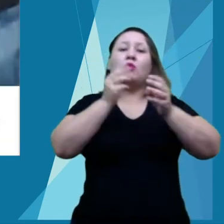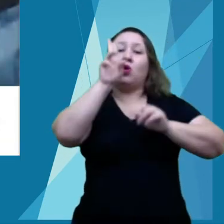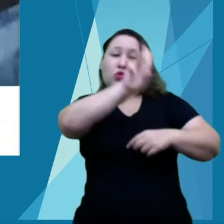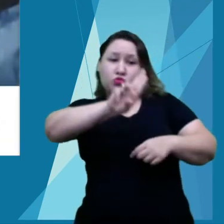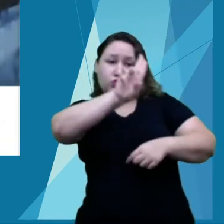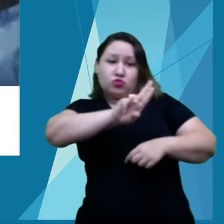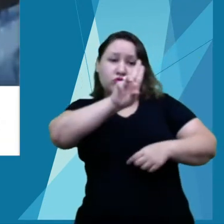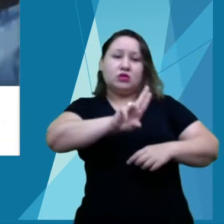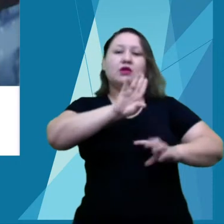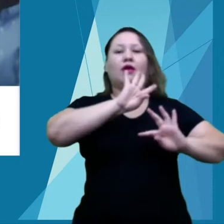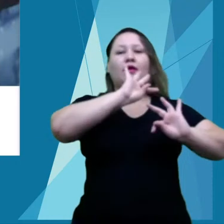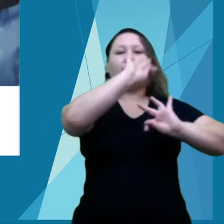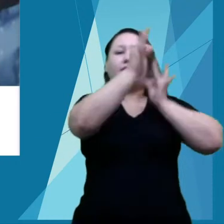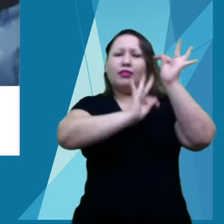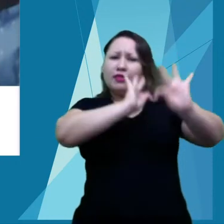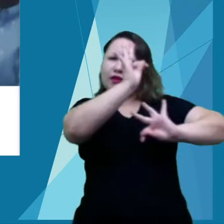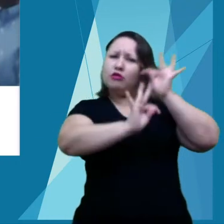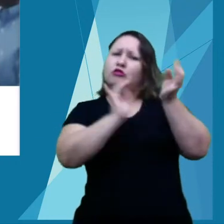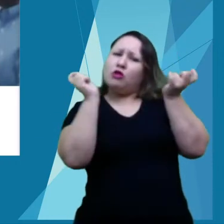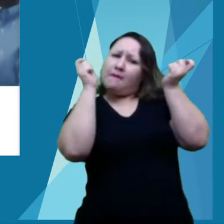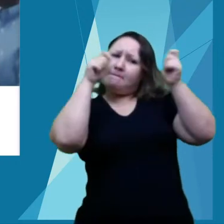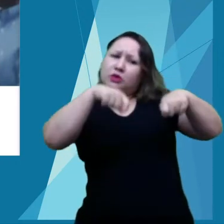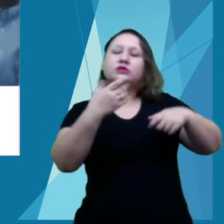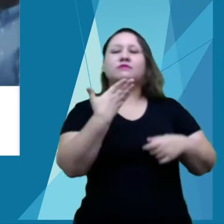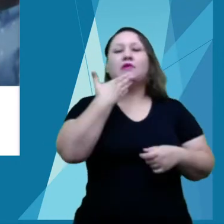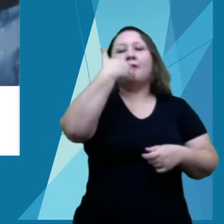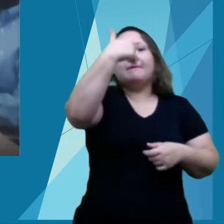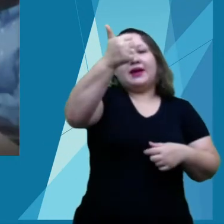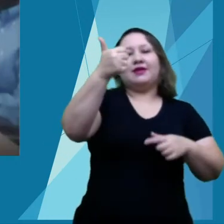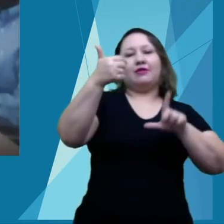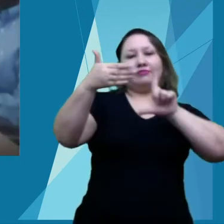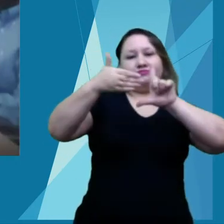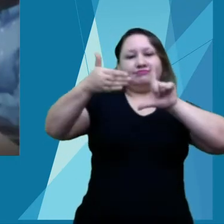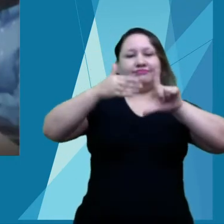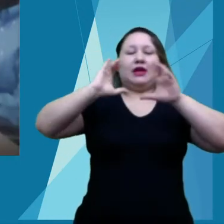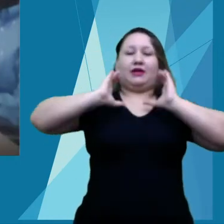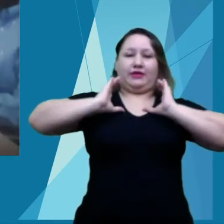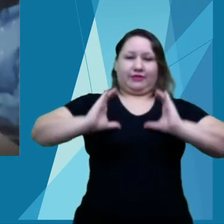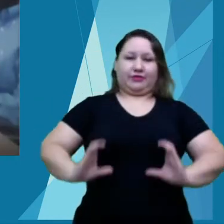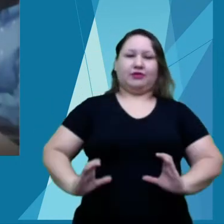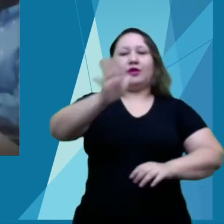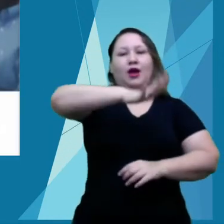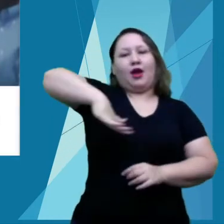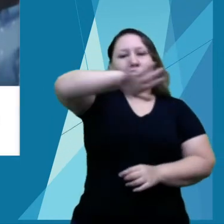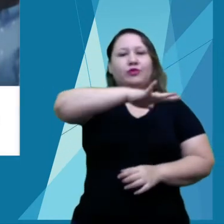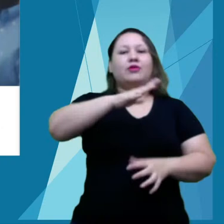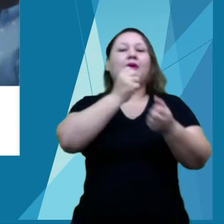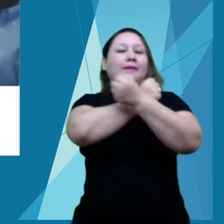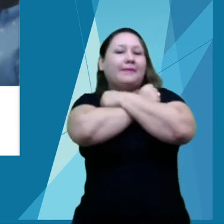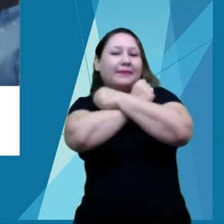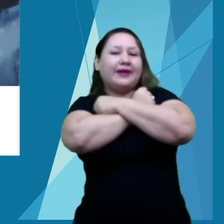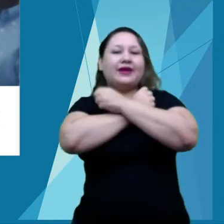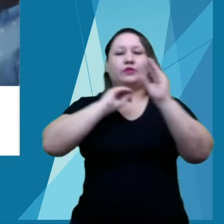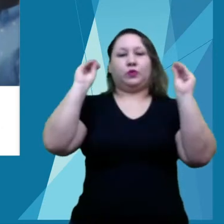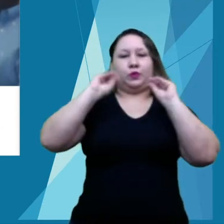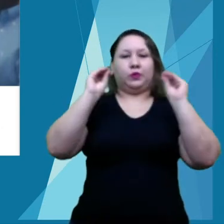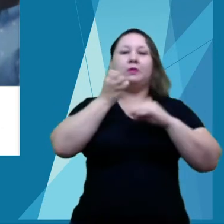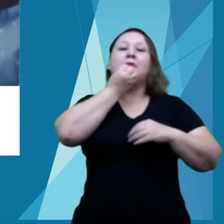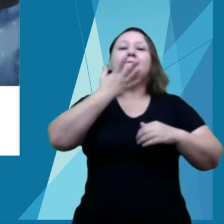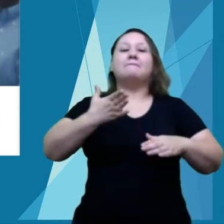todas as suas possibilidades para melhorar o exercício da nossa cidadania. Então, um grande abraço e bom evento para todos nós.